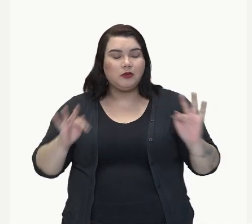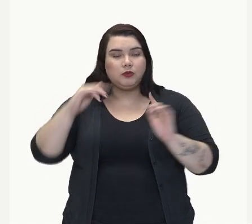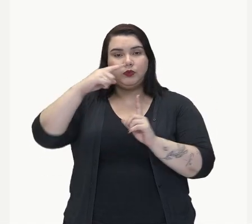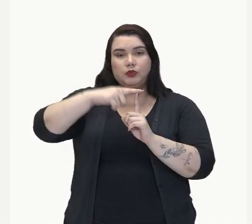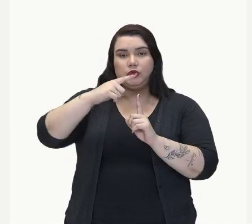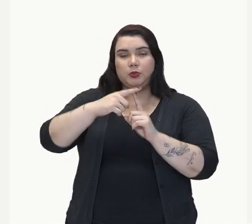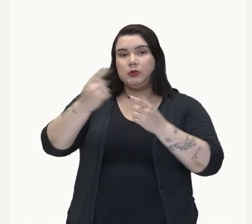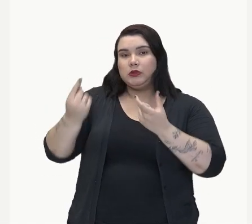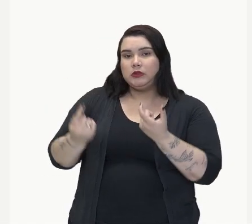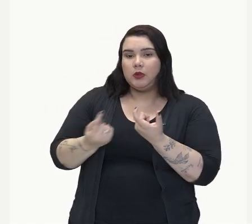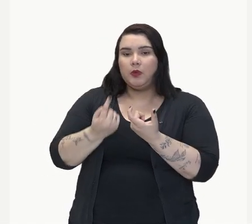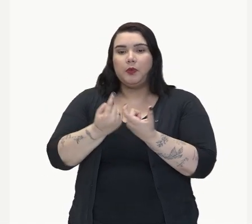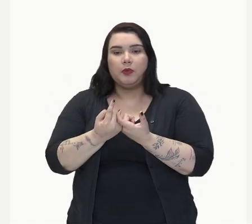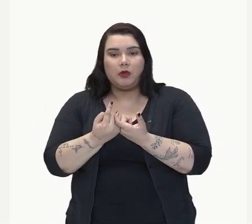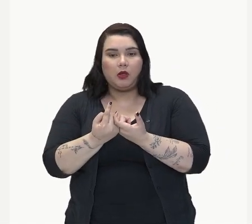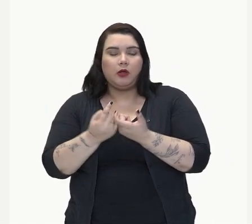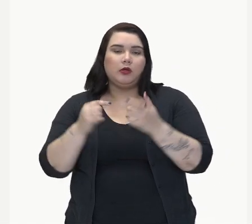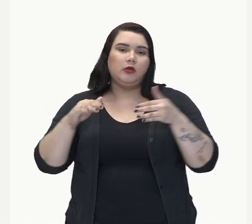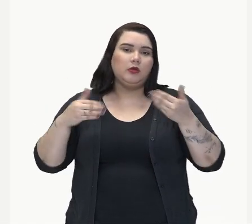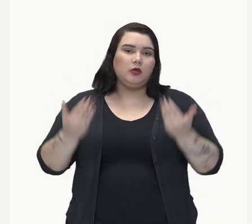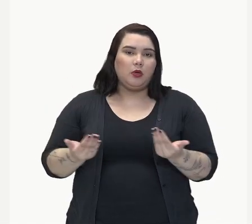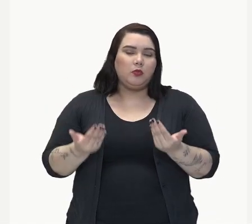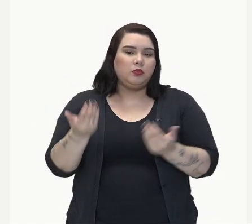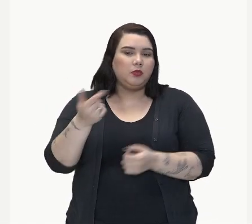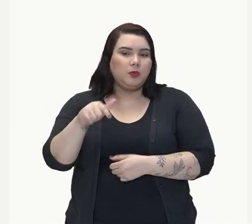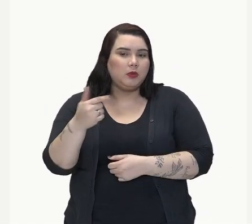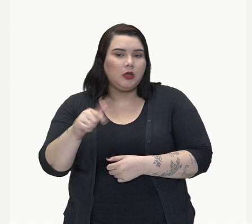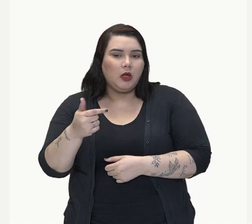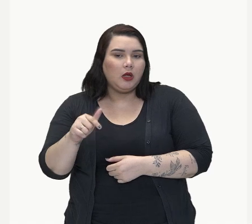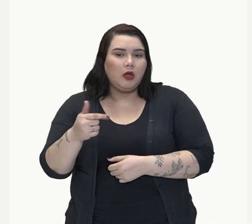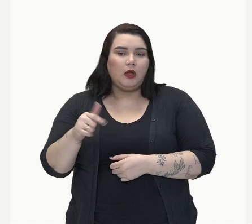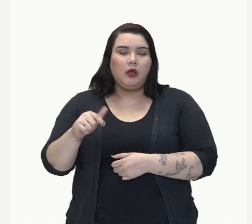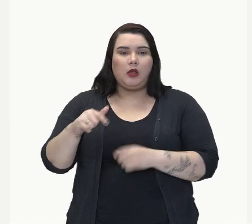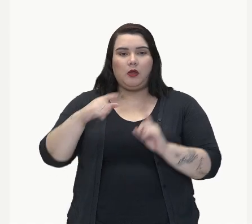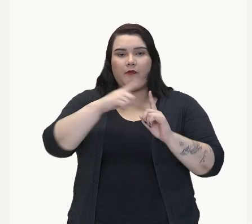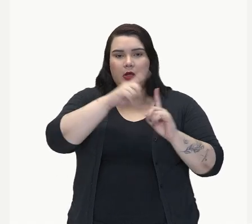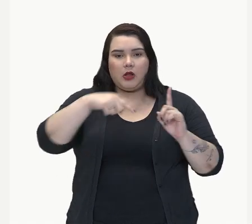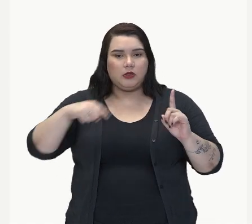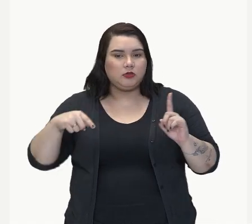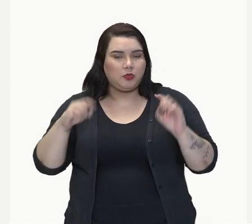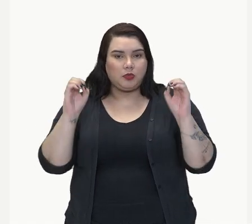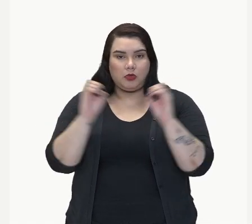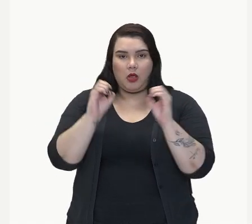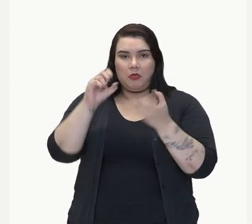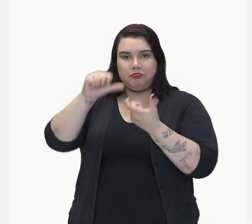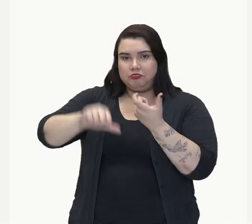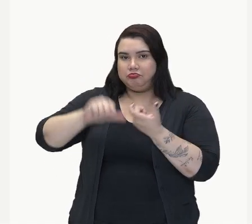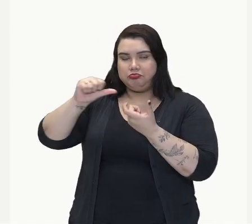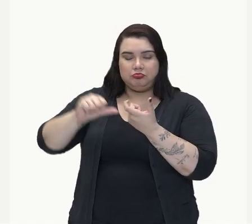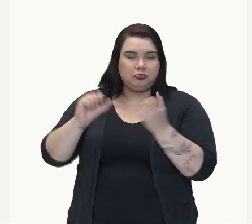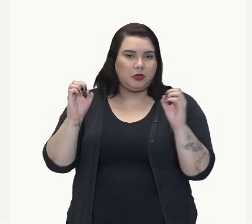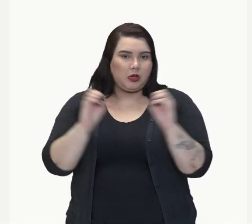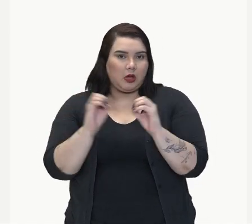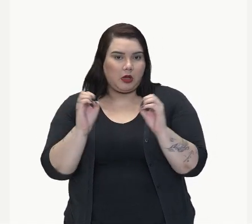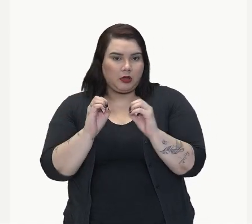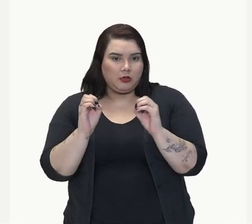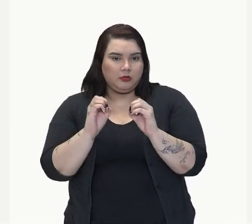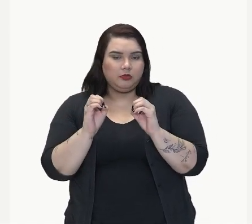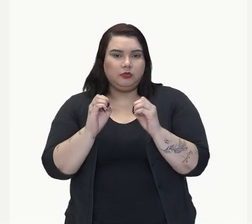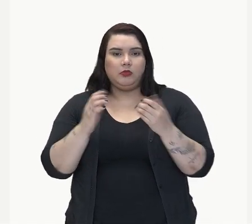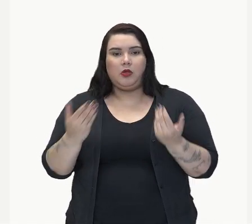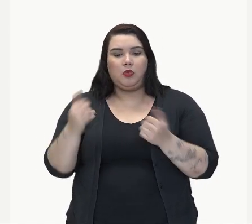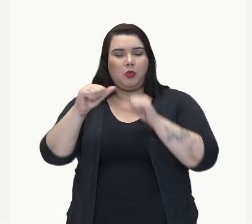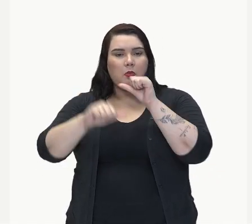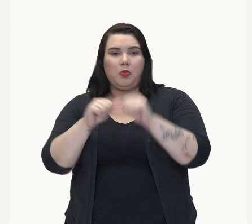Então, não vai flexionar. Então, quer dizer, não vai para o